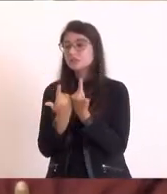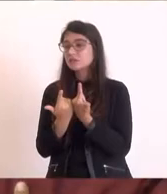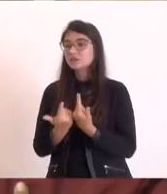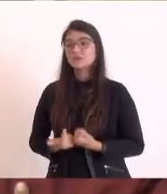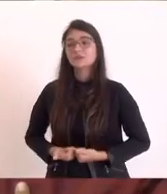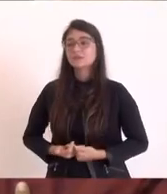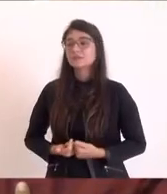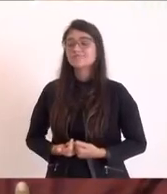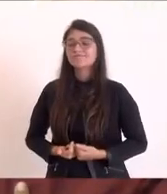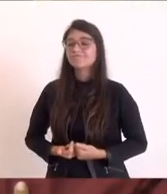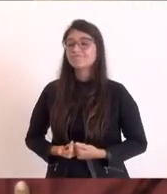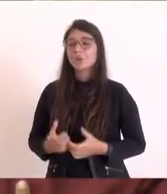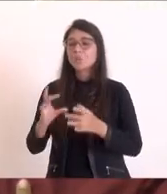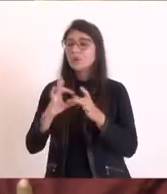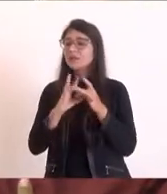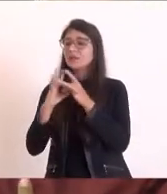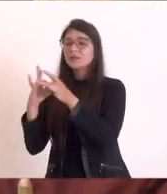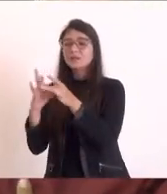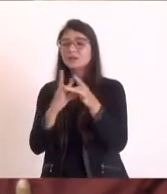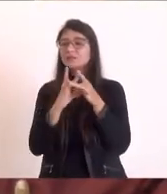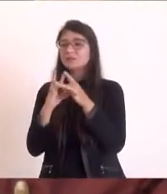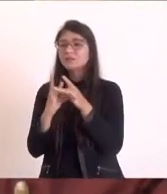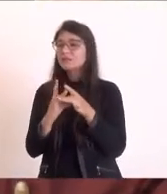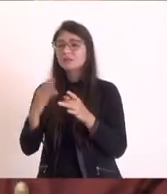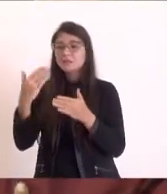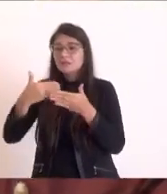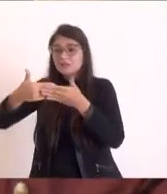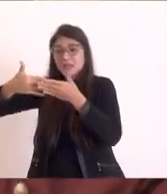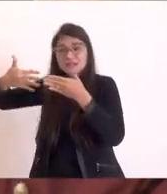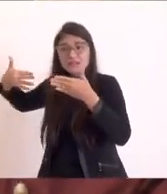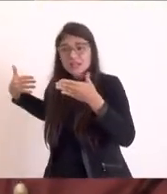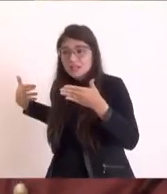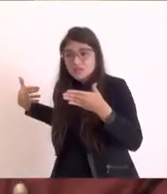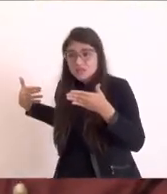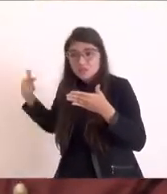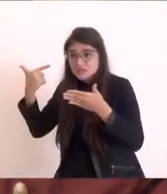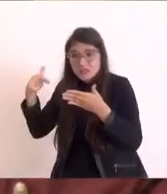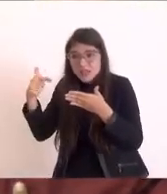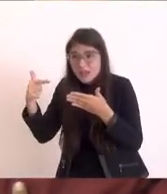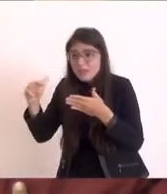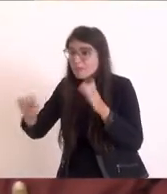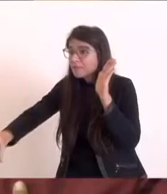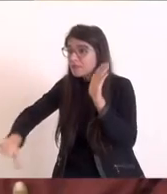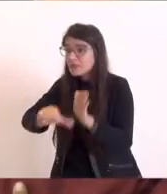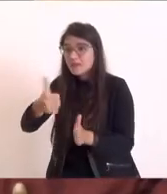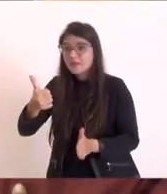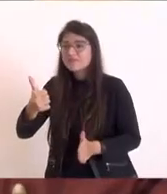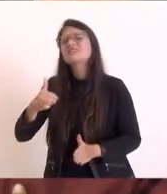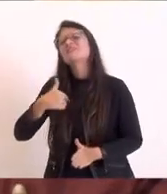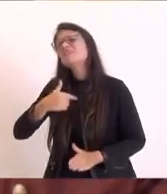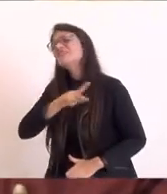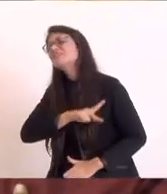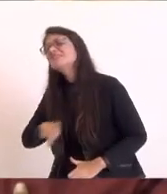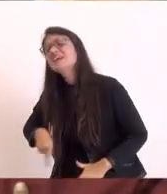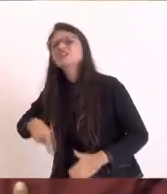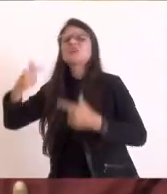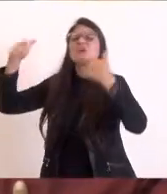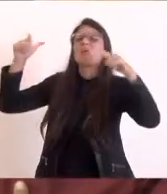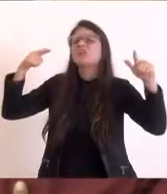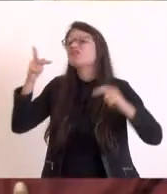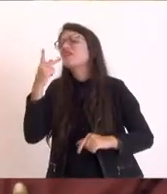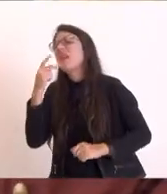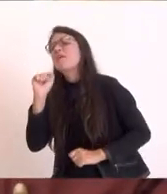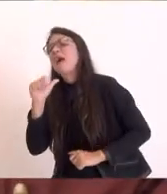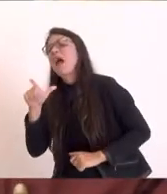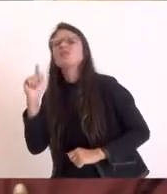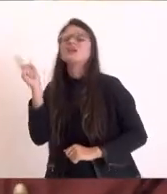nunca houve na história do estado do Rio de Janeiro a gente não está aqui querendo falar mal de eu tive outros presidentes um presidente mas